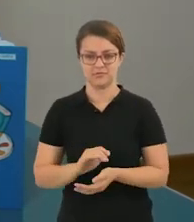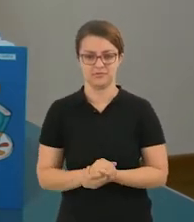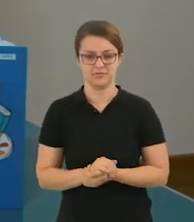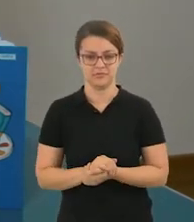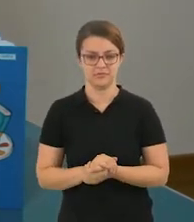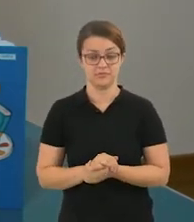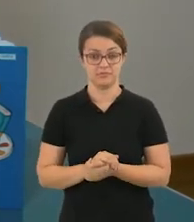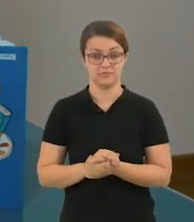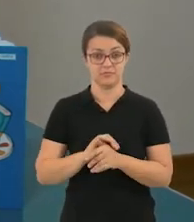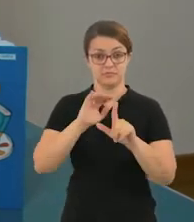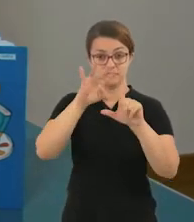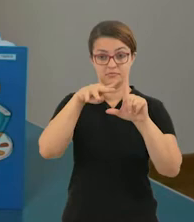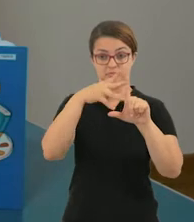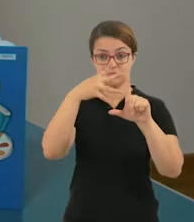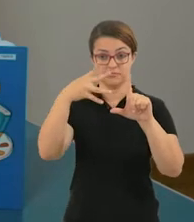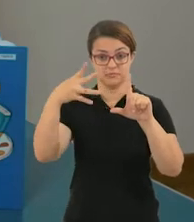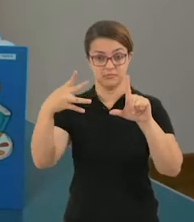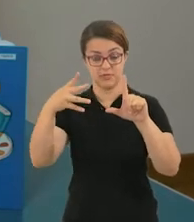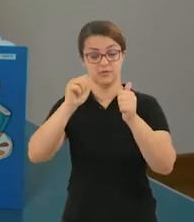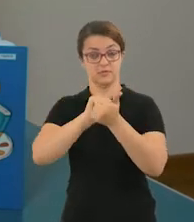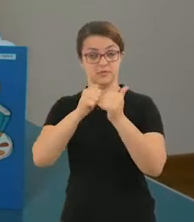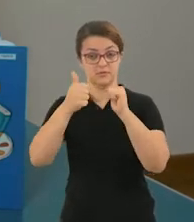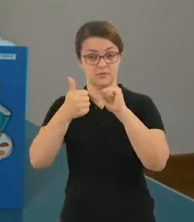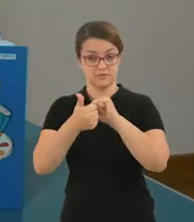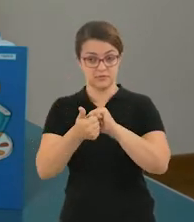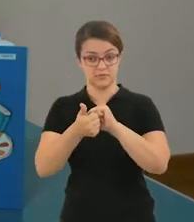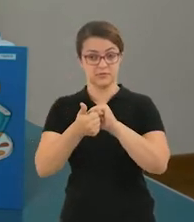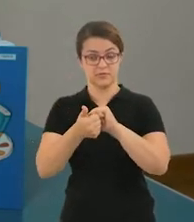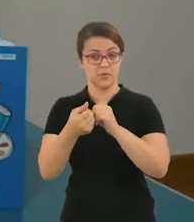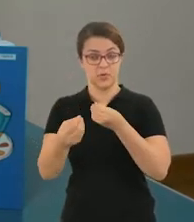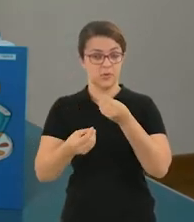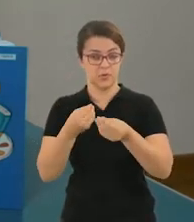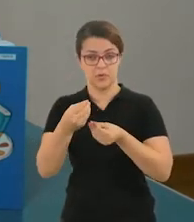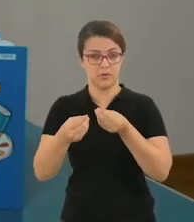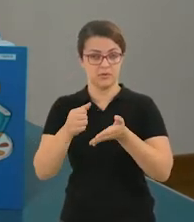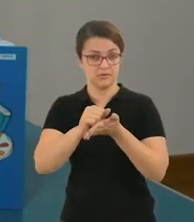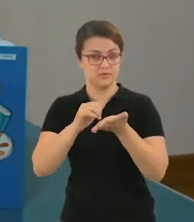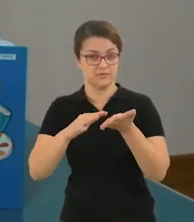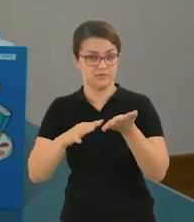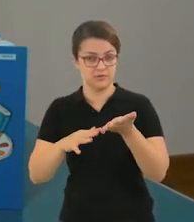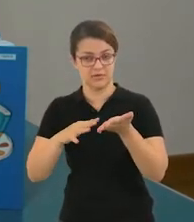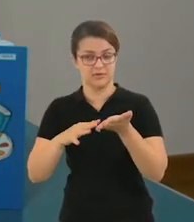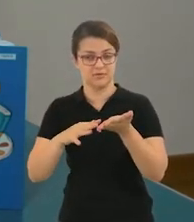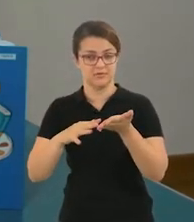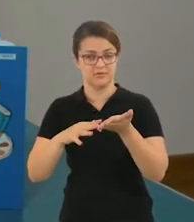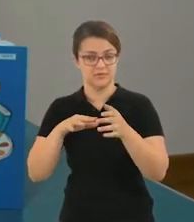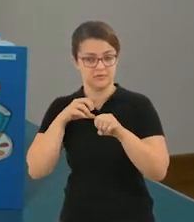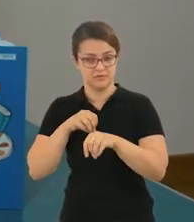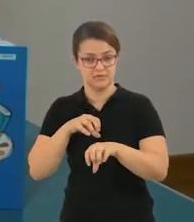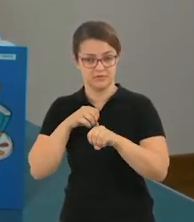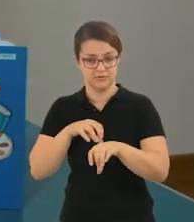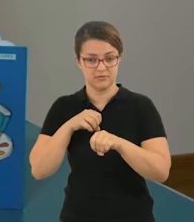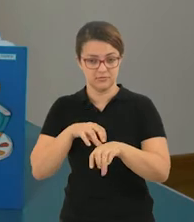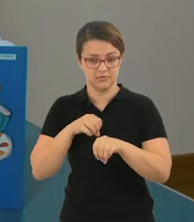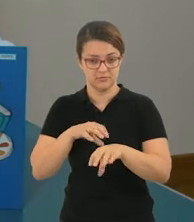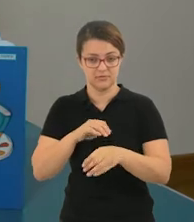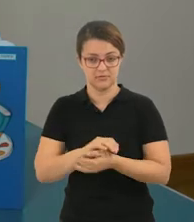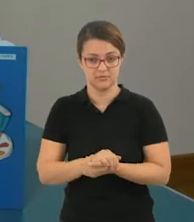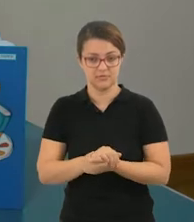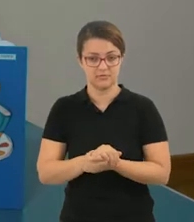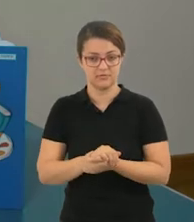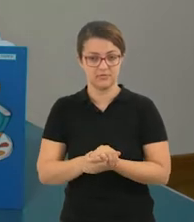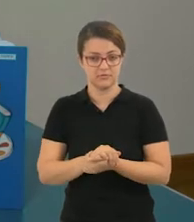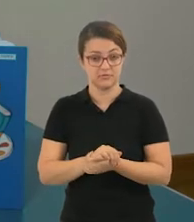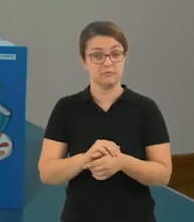nosso arquivo, terão todas as adaptações e explicações de como realizar essas atividades, ok? Lá terão